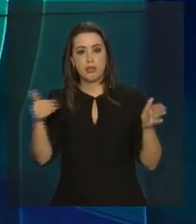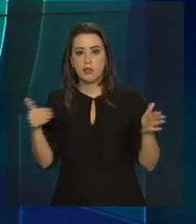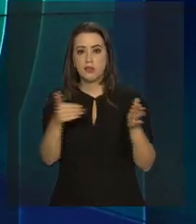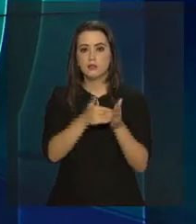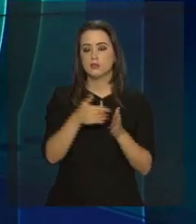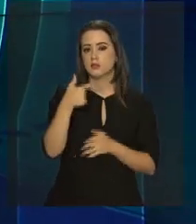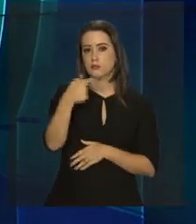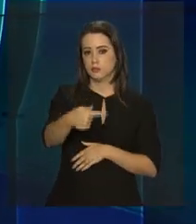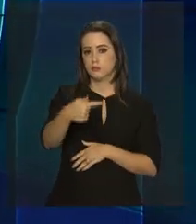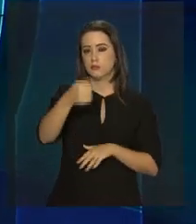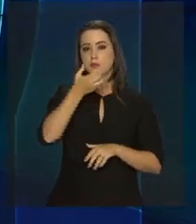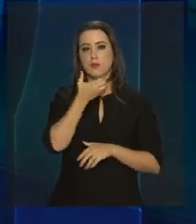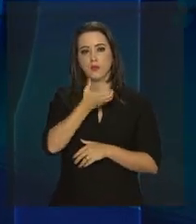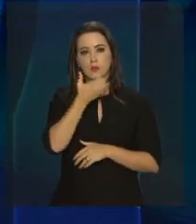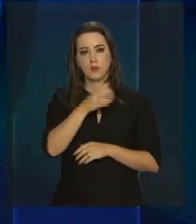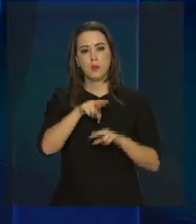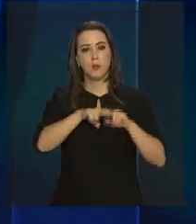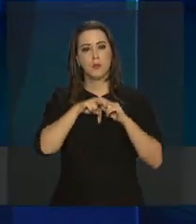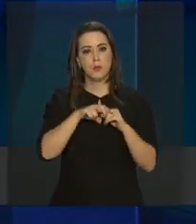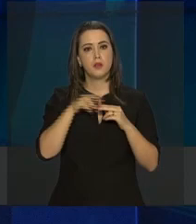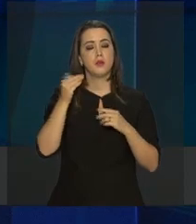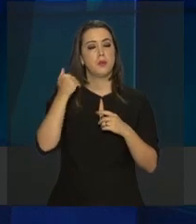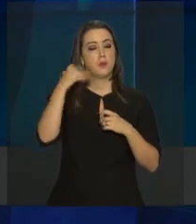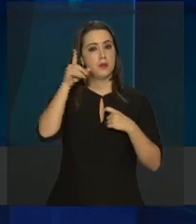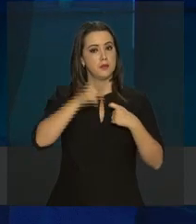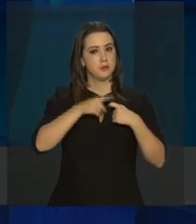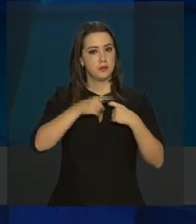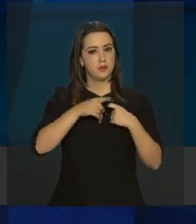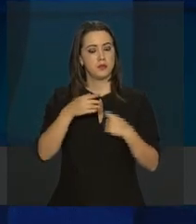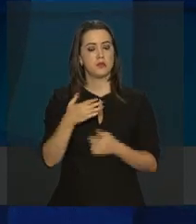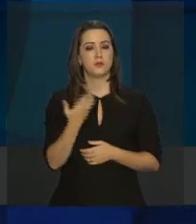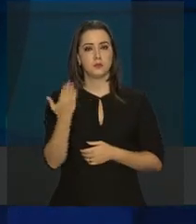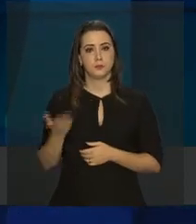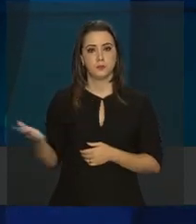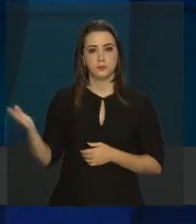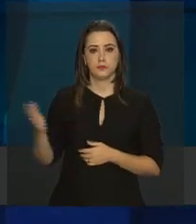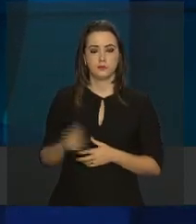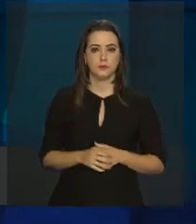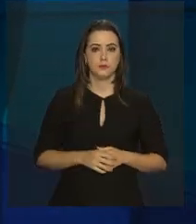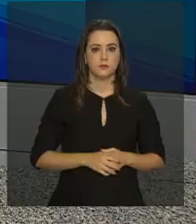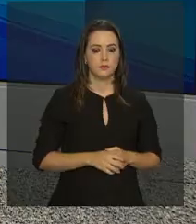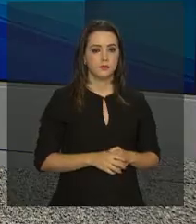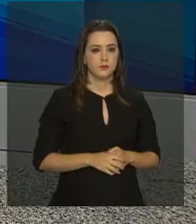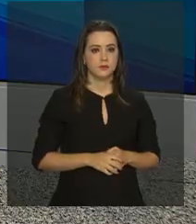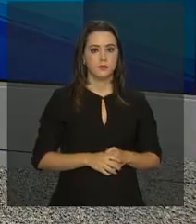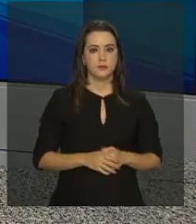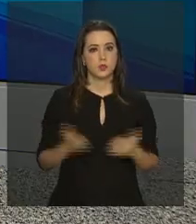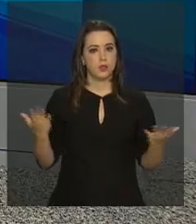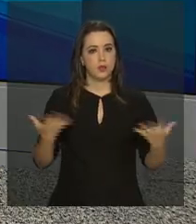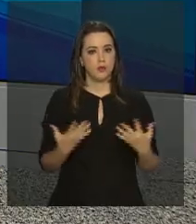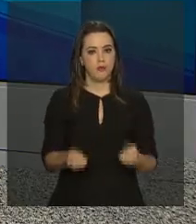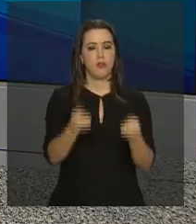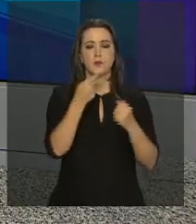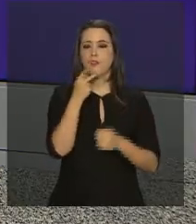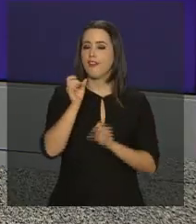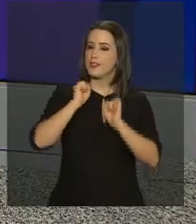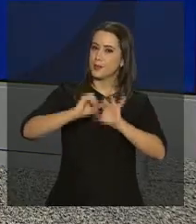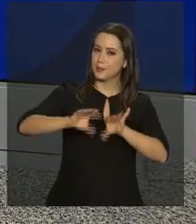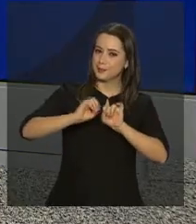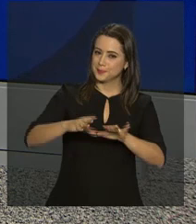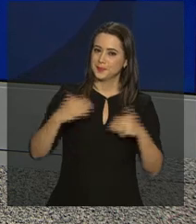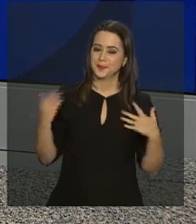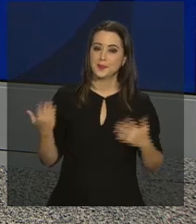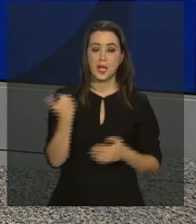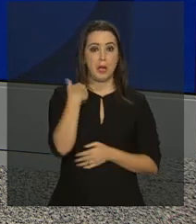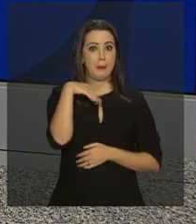vai até o dia 7 de dezembro pelo site maismedicos.gov.br. Agora nós vamos falar de educação.